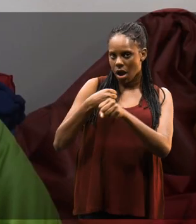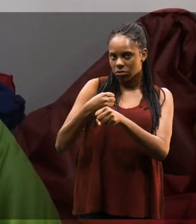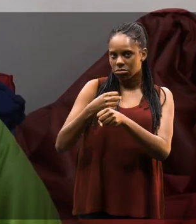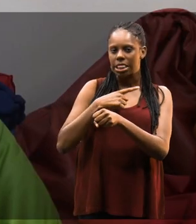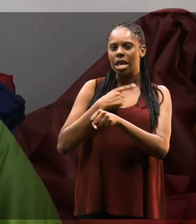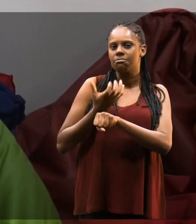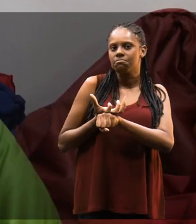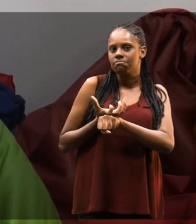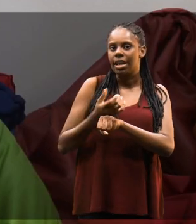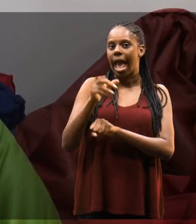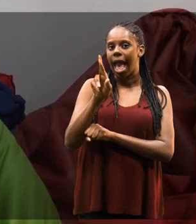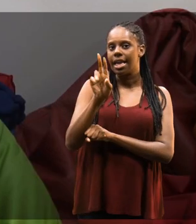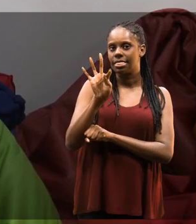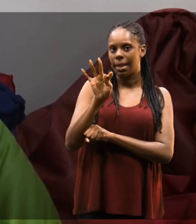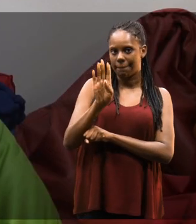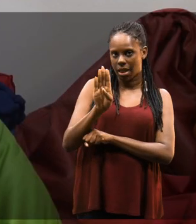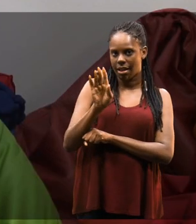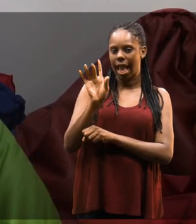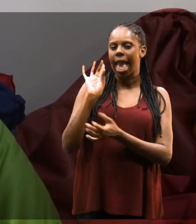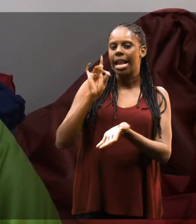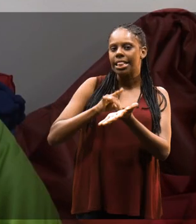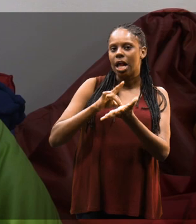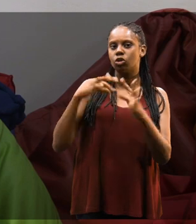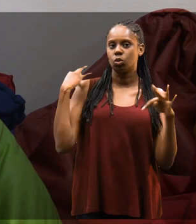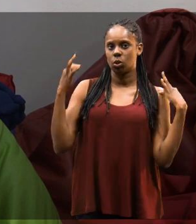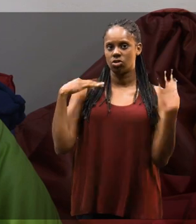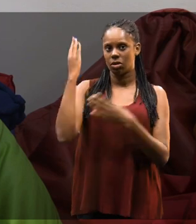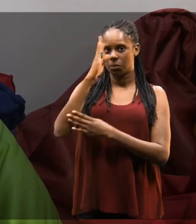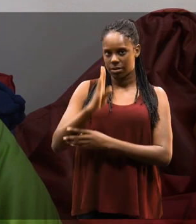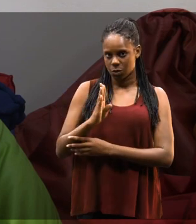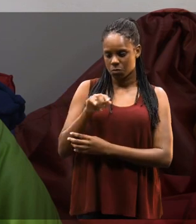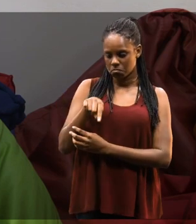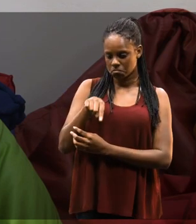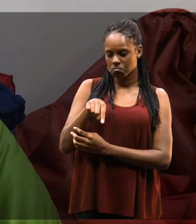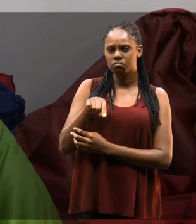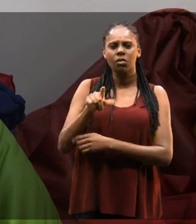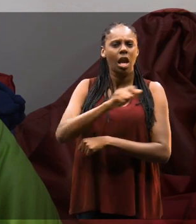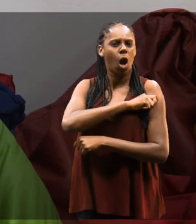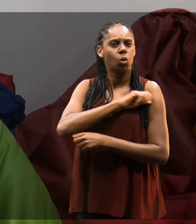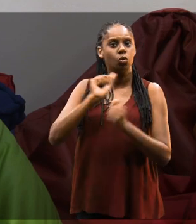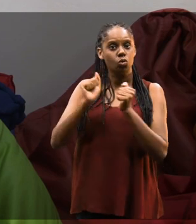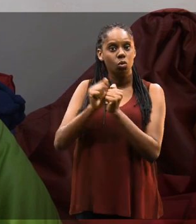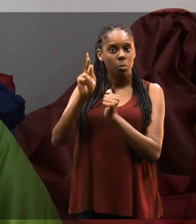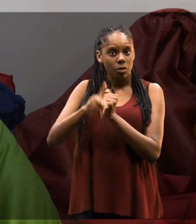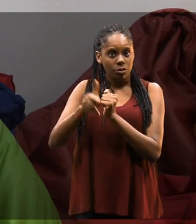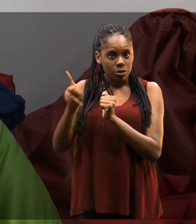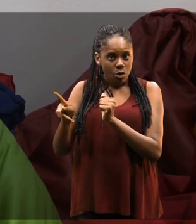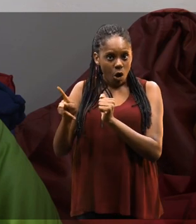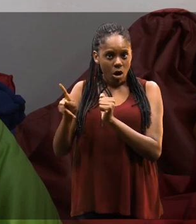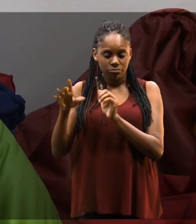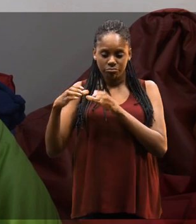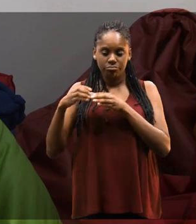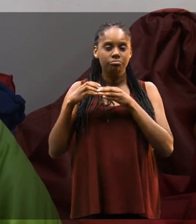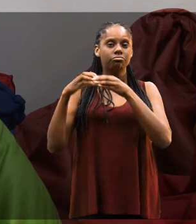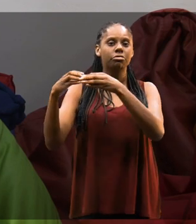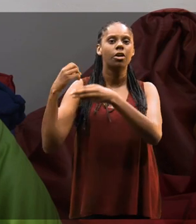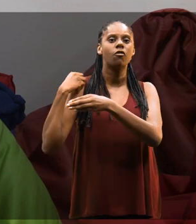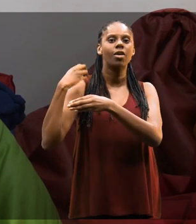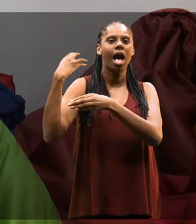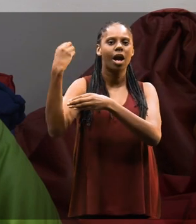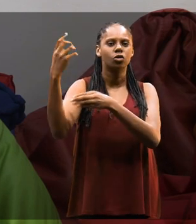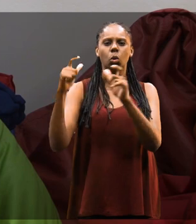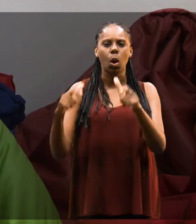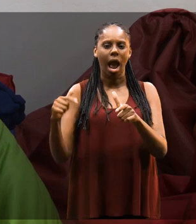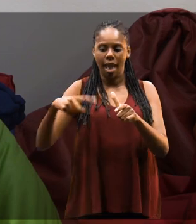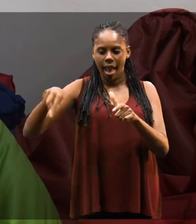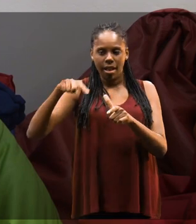a gente tem uma matéria que chama RTB, que é a Realidade Turística Brasileira, onde os alunos, juntos com os professores, viajam